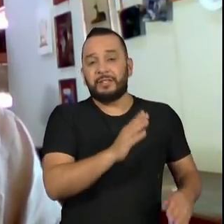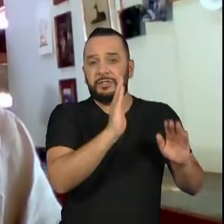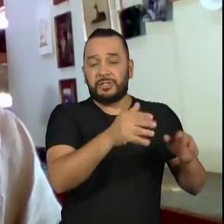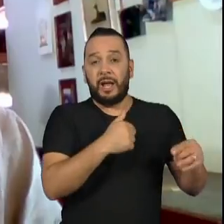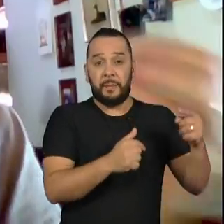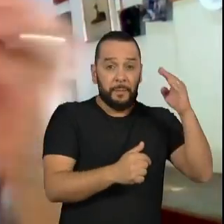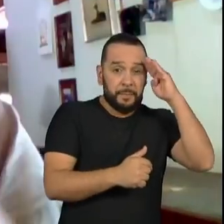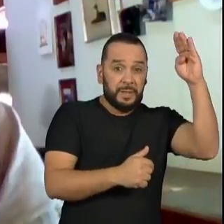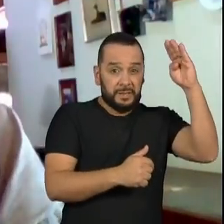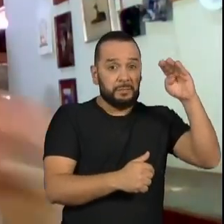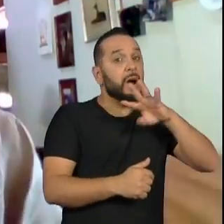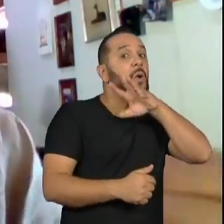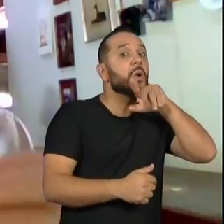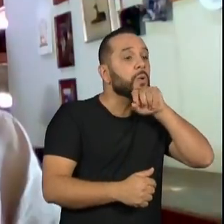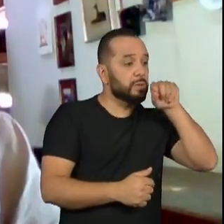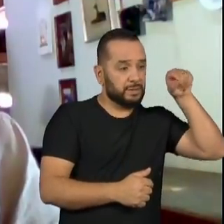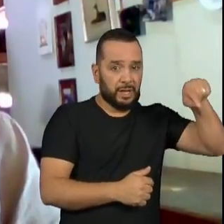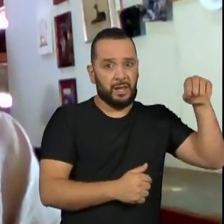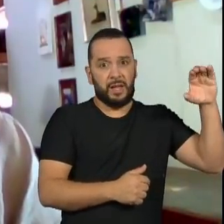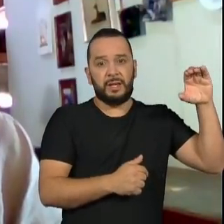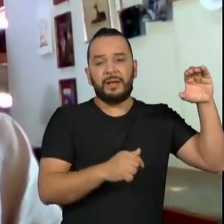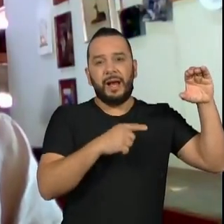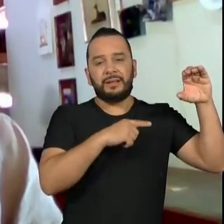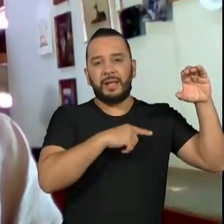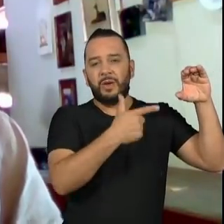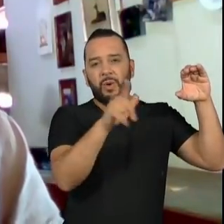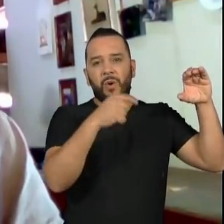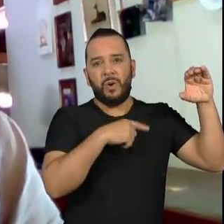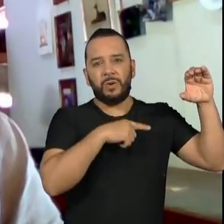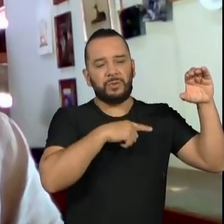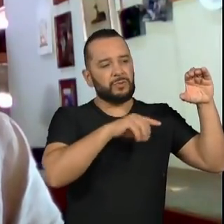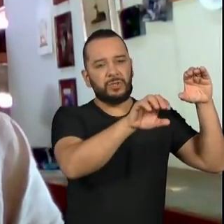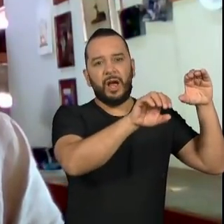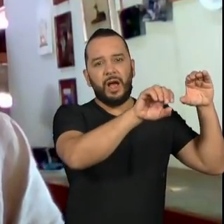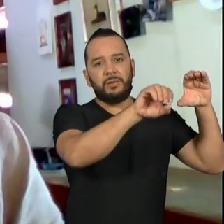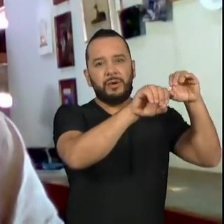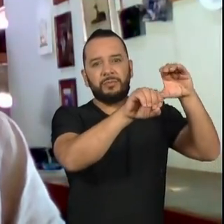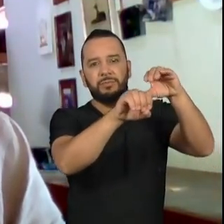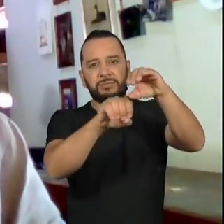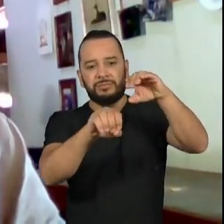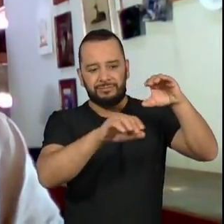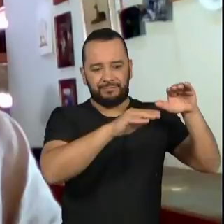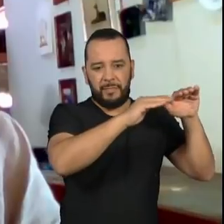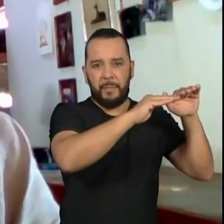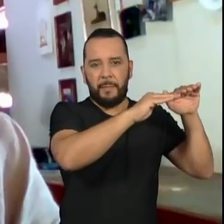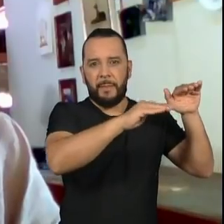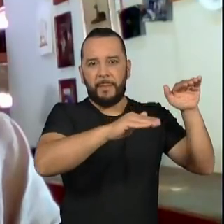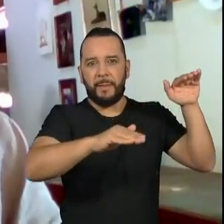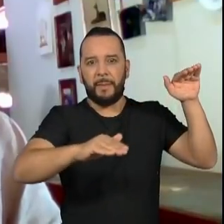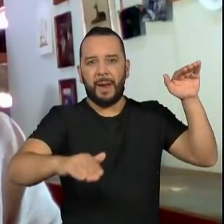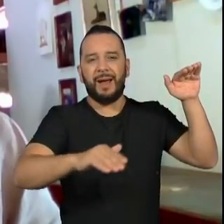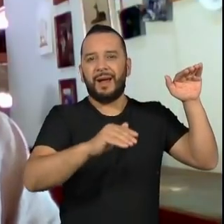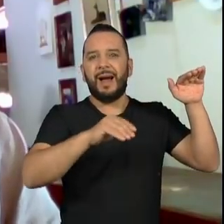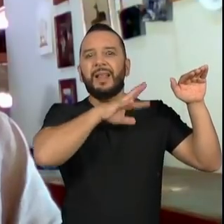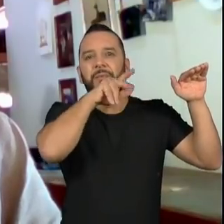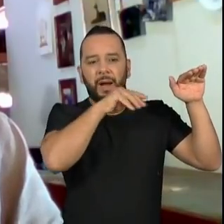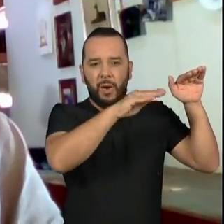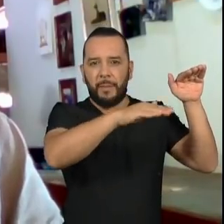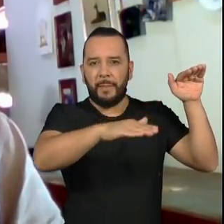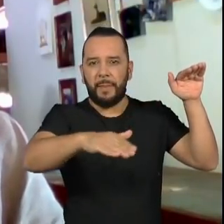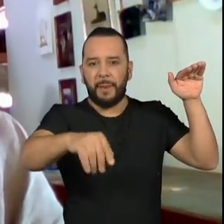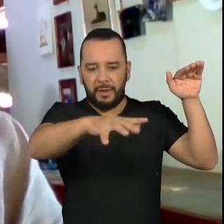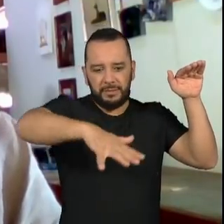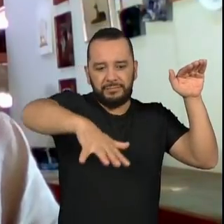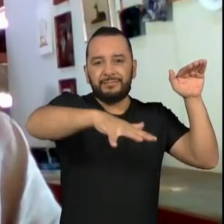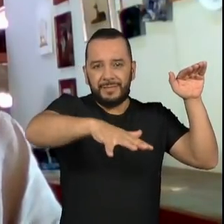Às vezes as pessoas não fazem essa ligação, mas a presença de uma espécie topo de